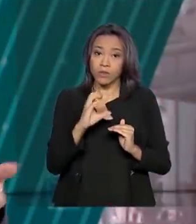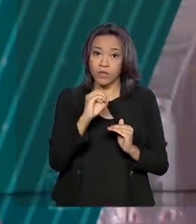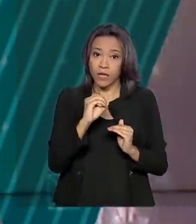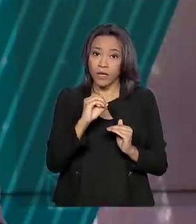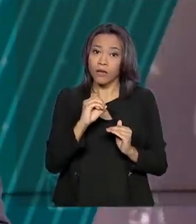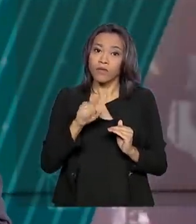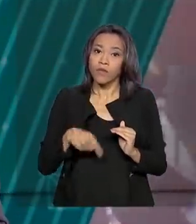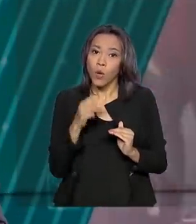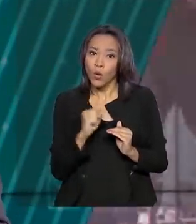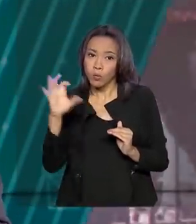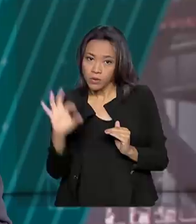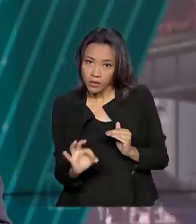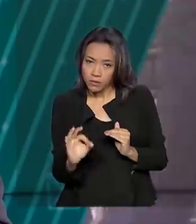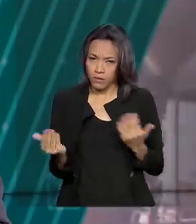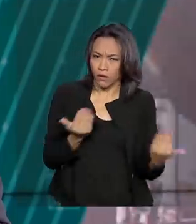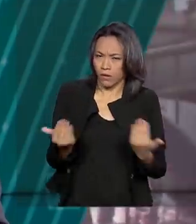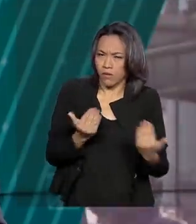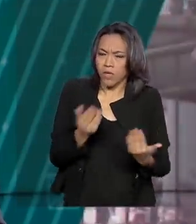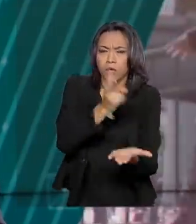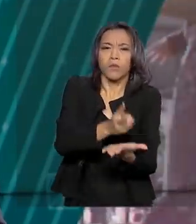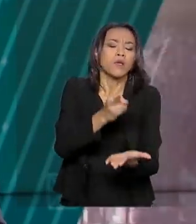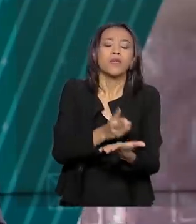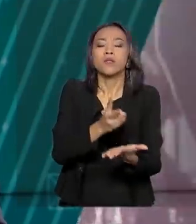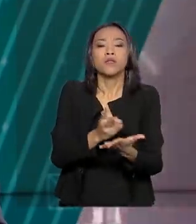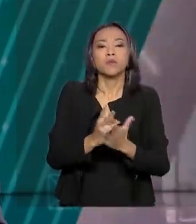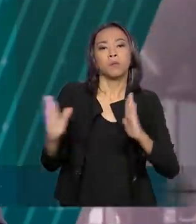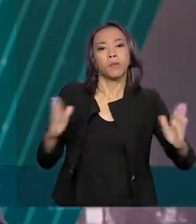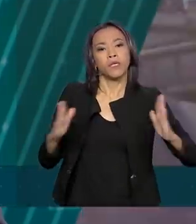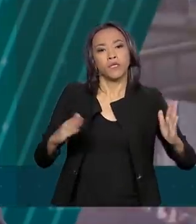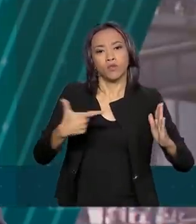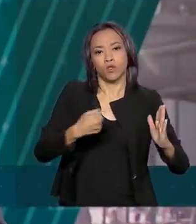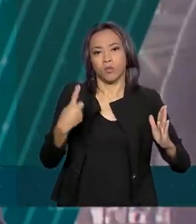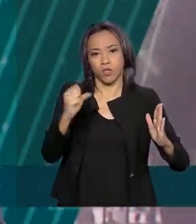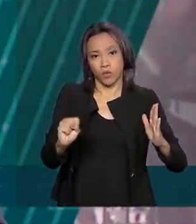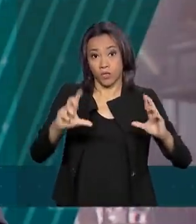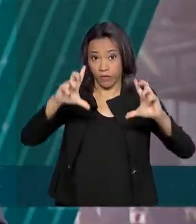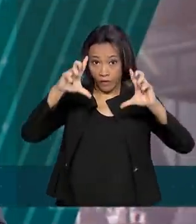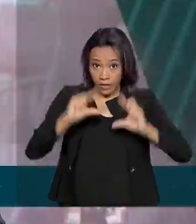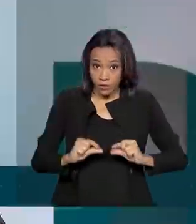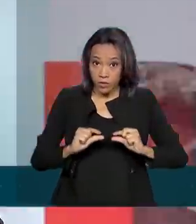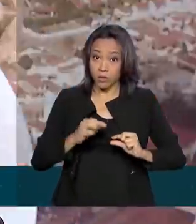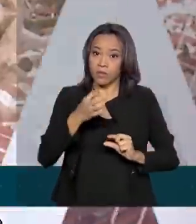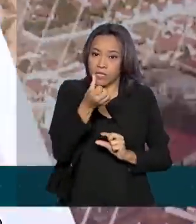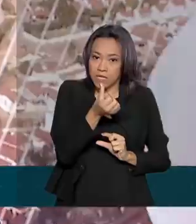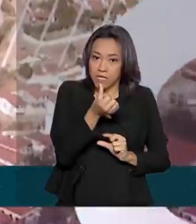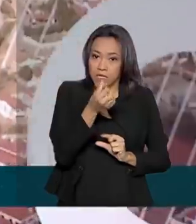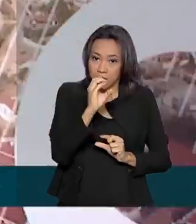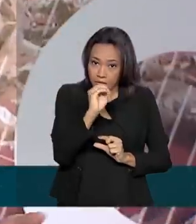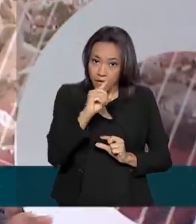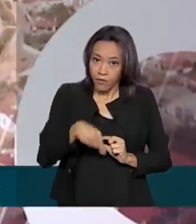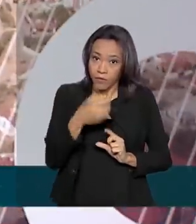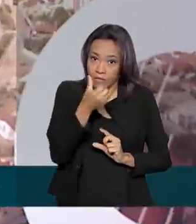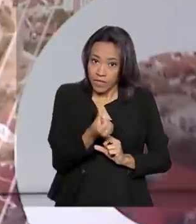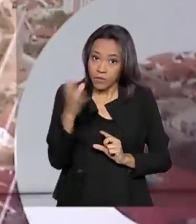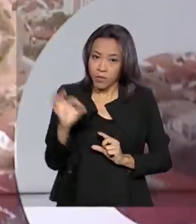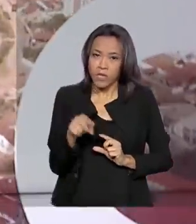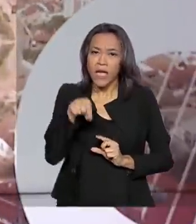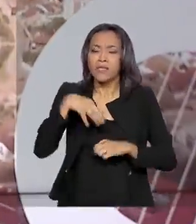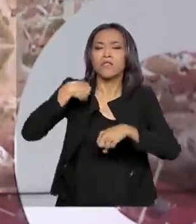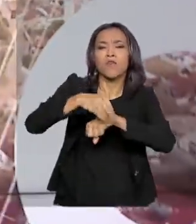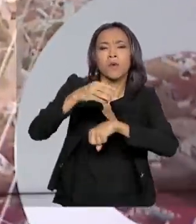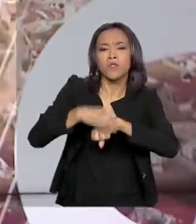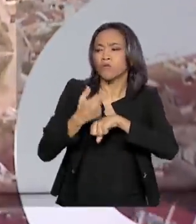de julho e setembro. Na comparação com o mesmo período de 2018, houve queda de 0,6 ponto percentual. Os dados foram